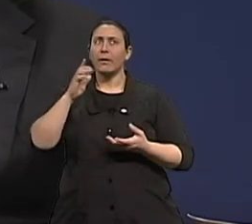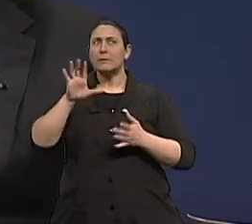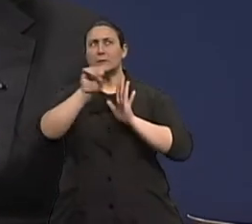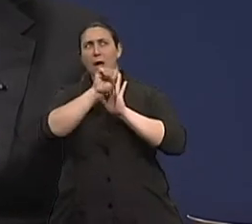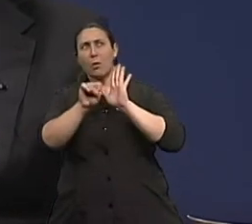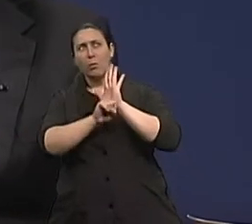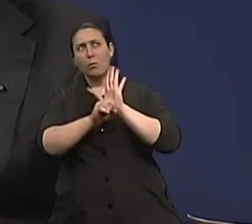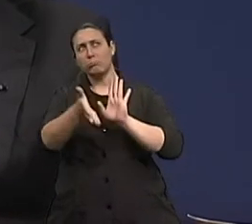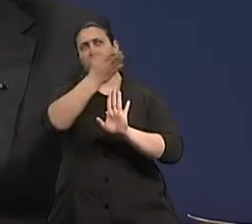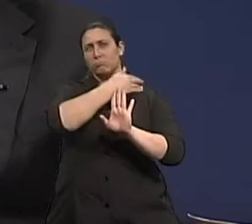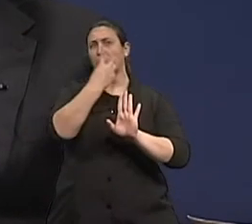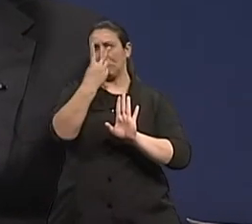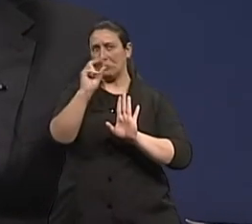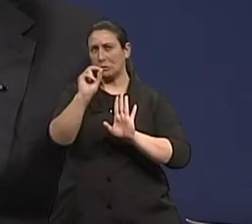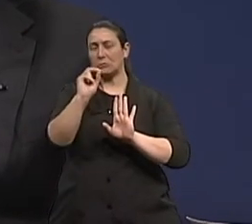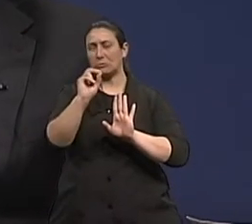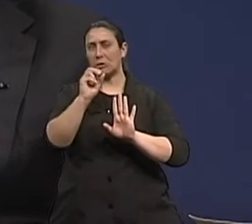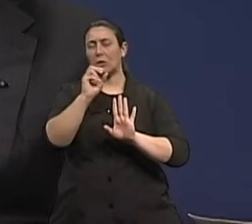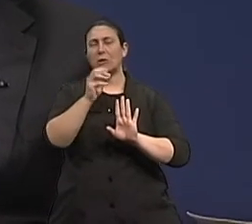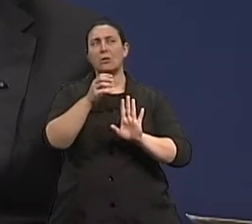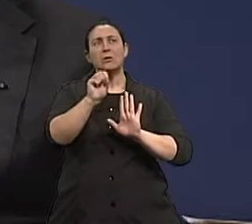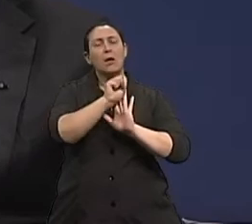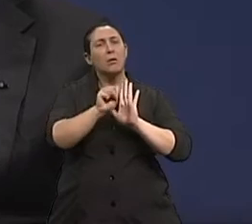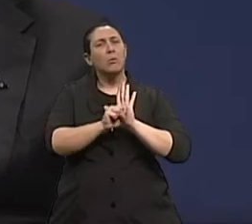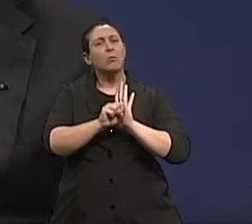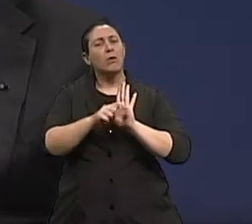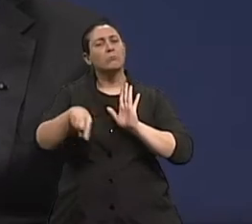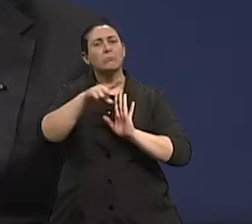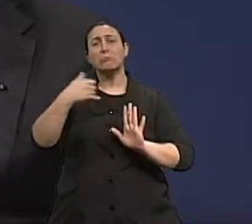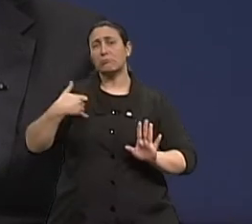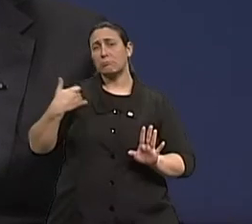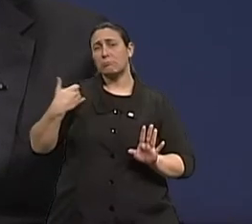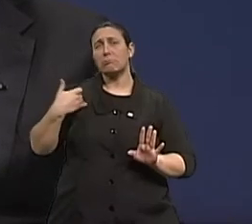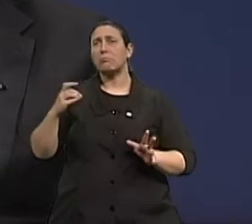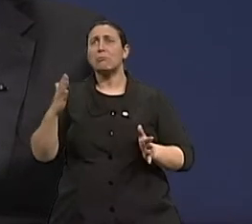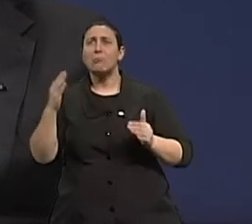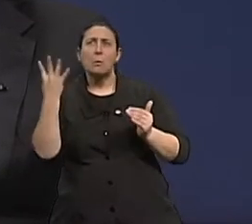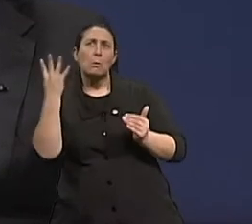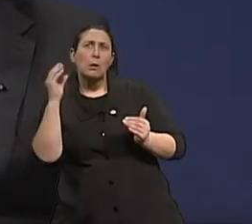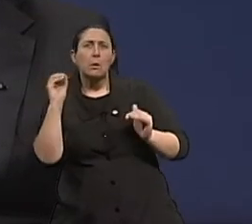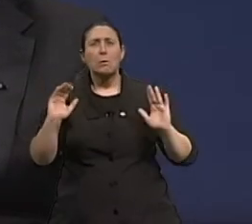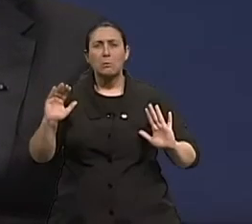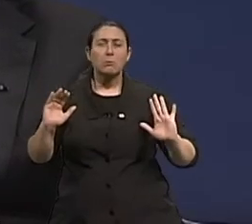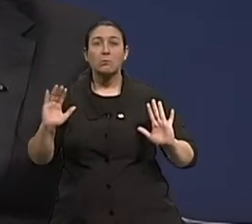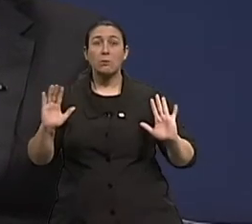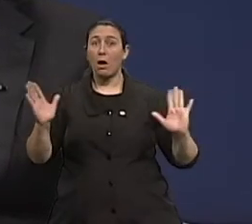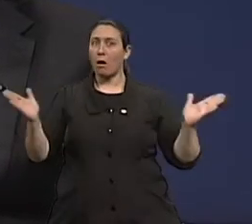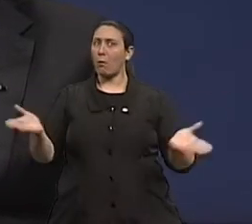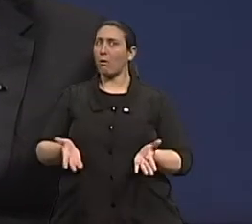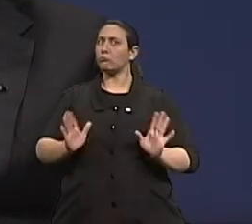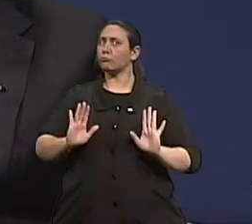estávamos vivendo em torno de 40 anos. Agora, em 2012, nós estamos